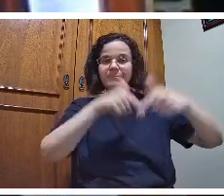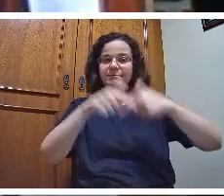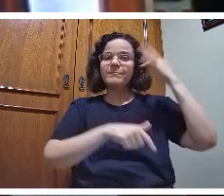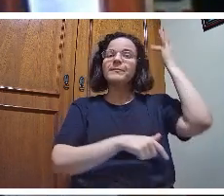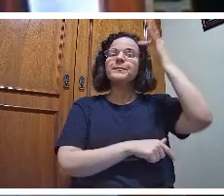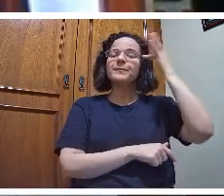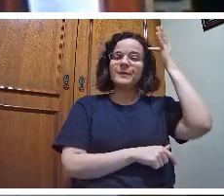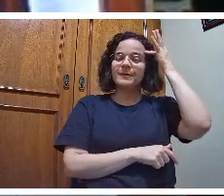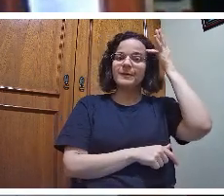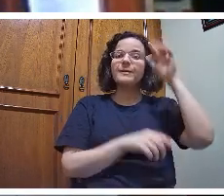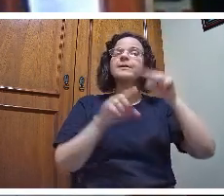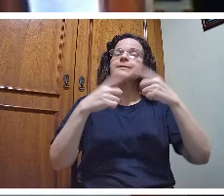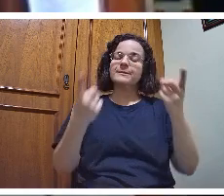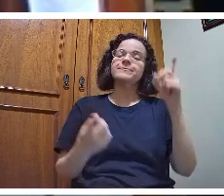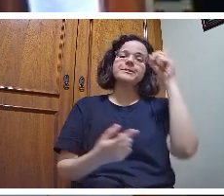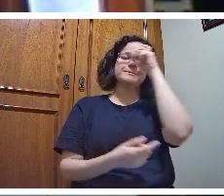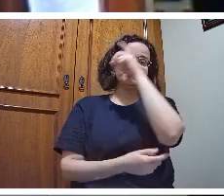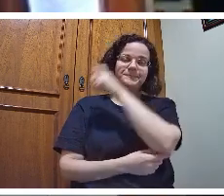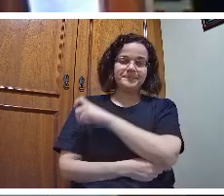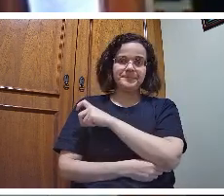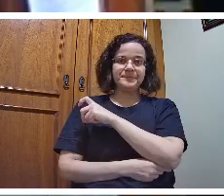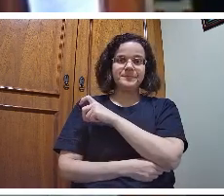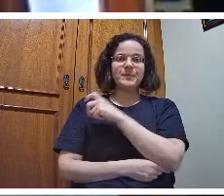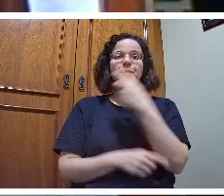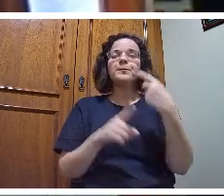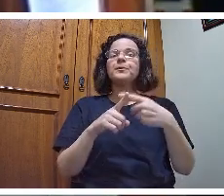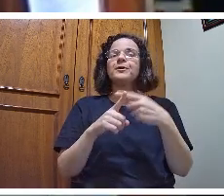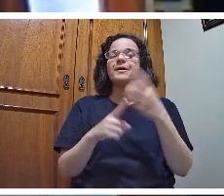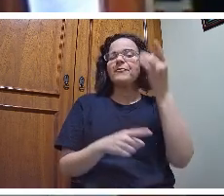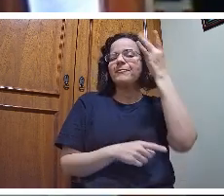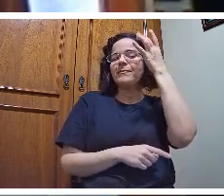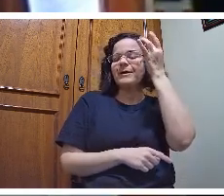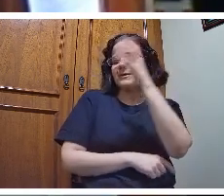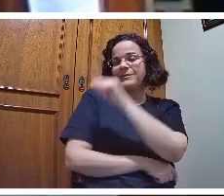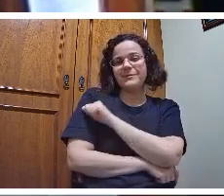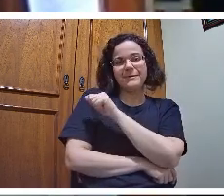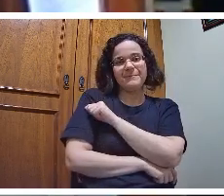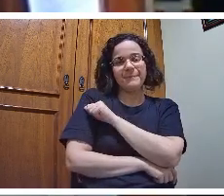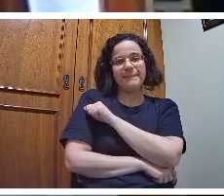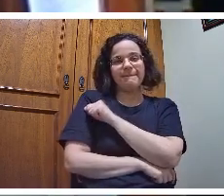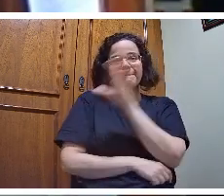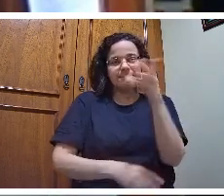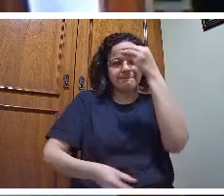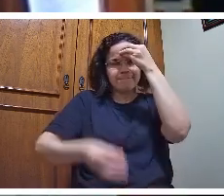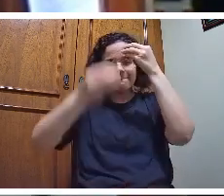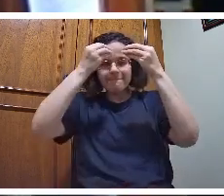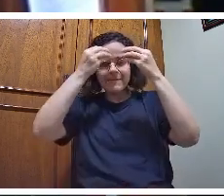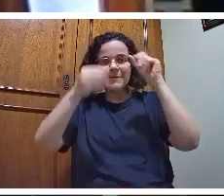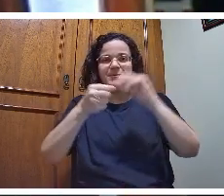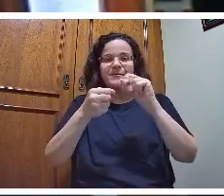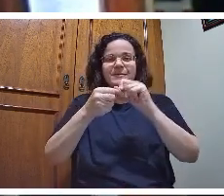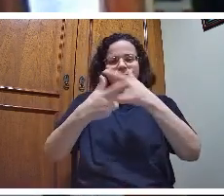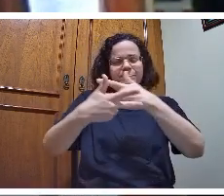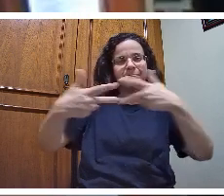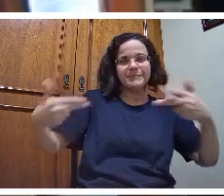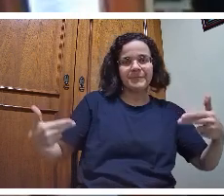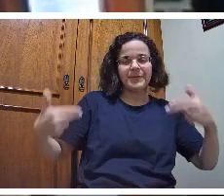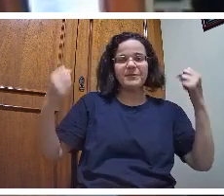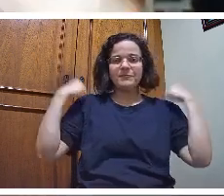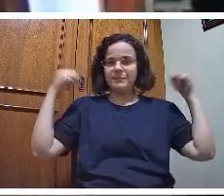mais fácil o aluno estar manipulando coisas fazendo atividades físicas manuais ou qualquer outra